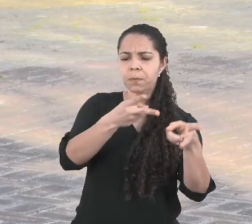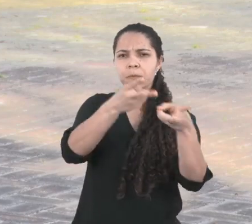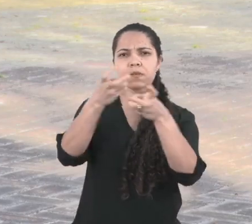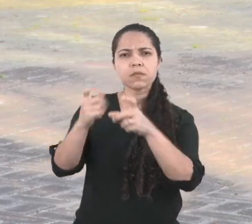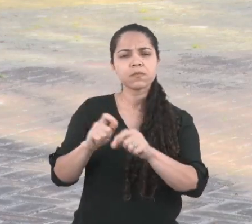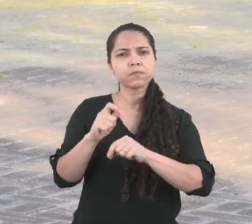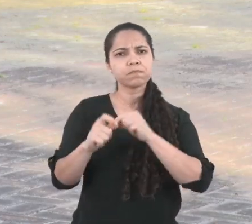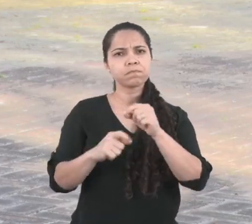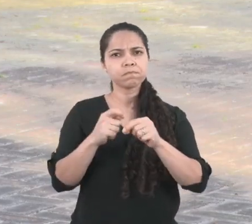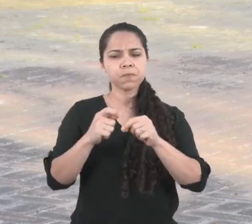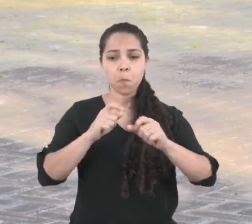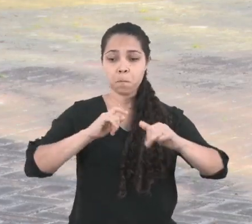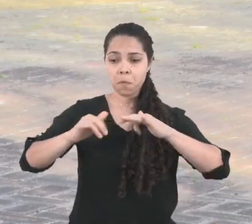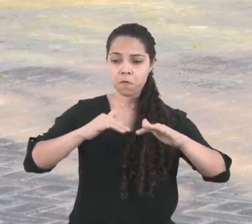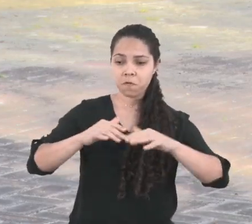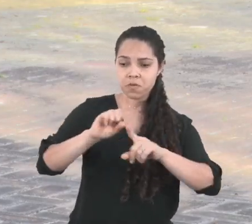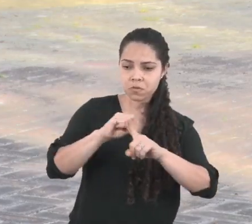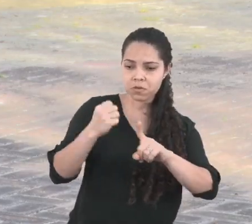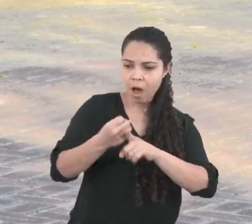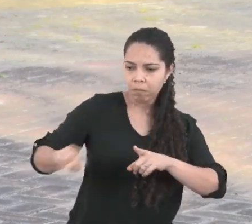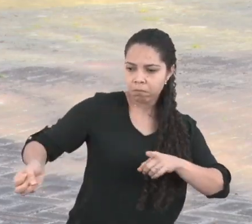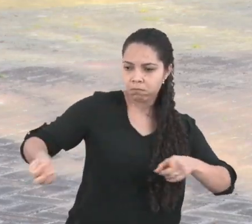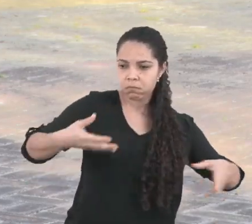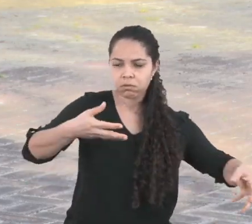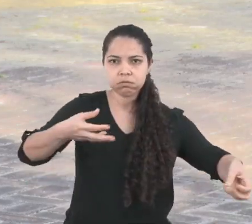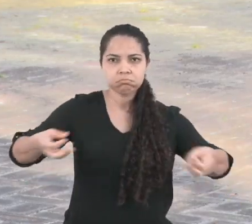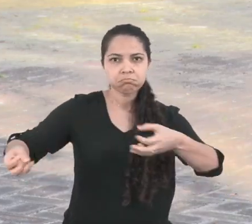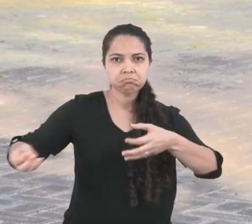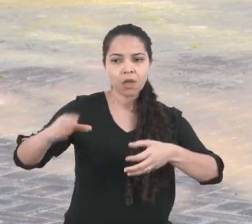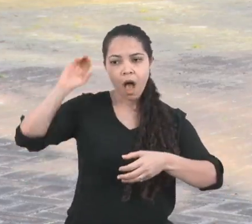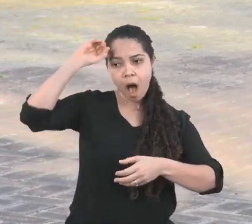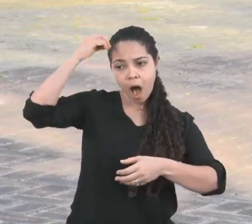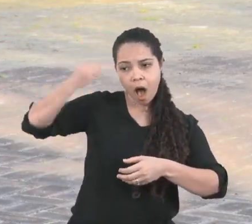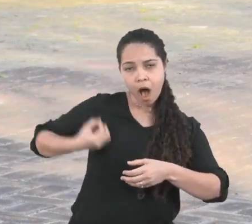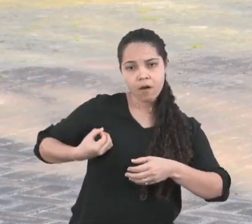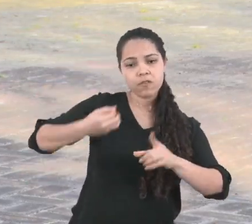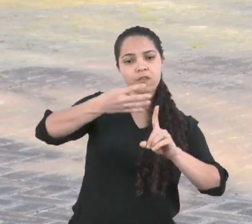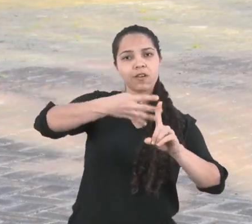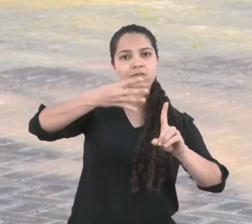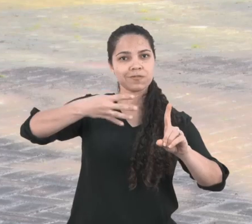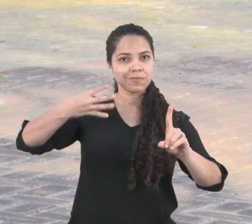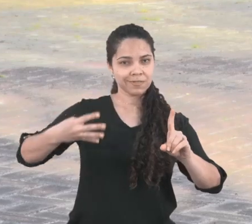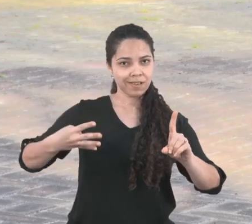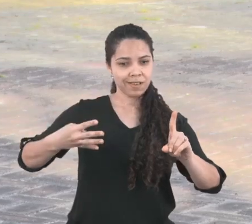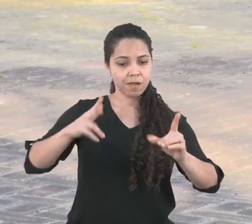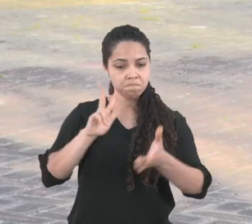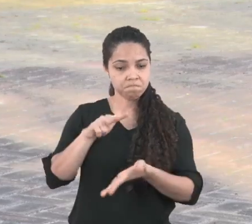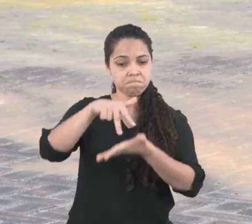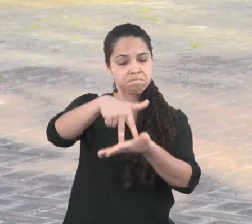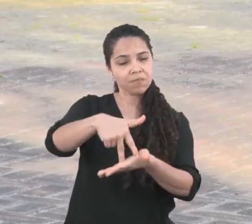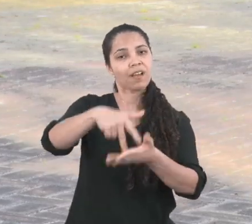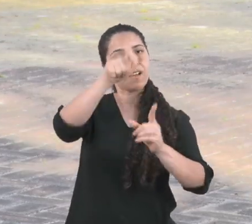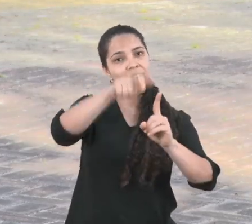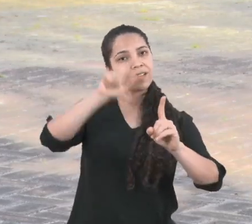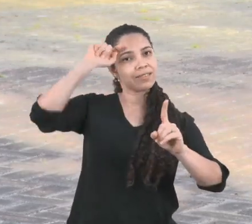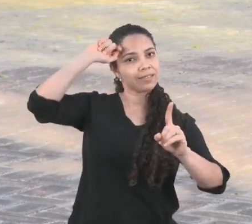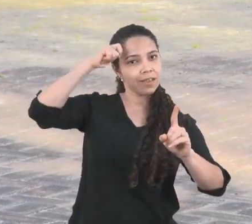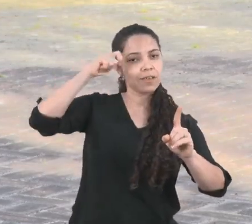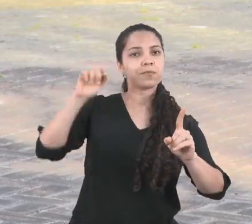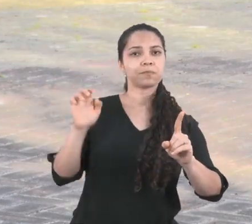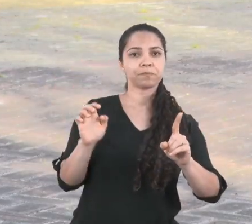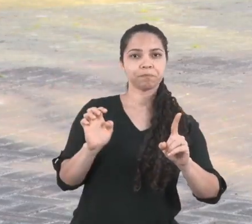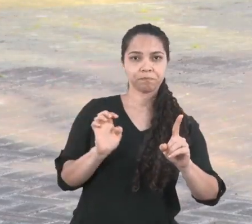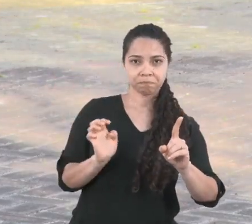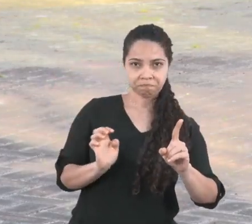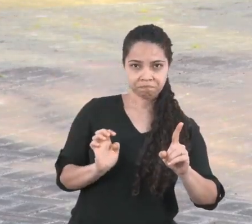novos movimentos sociais estão surgindo, os movimentos afro LGBTs que são protagonizados pelos negros gays. E é o que a gente vem